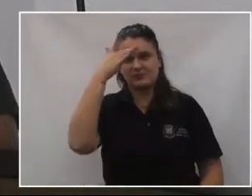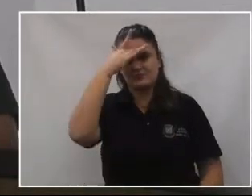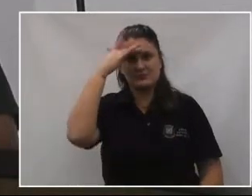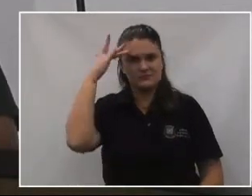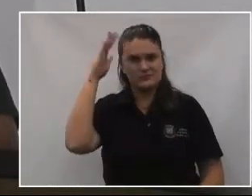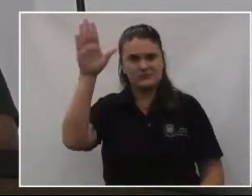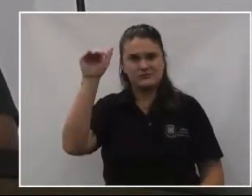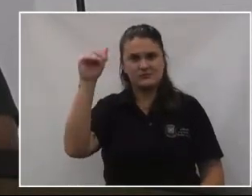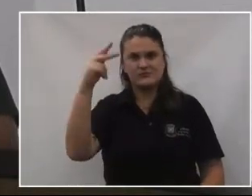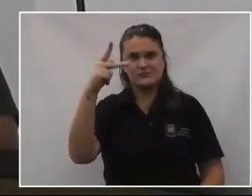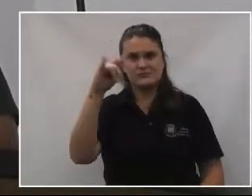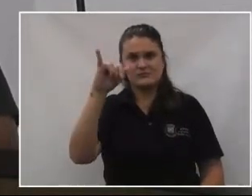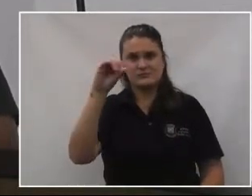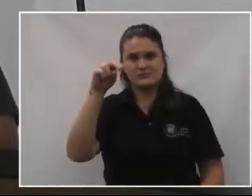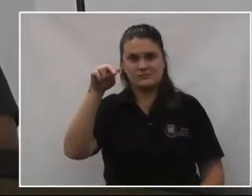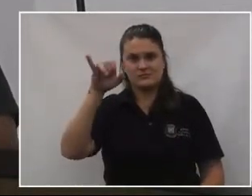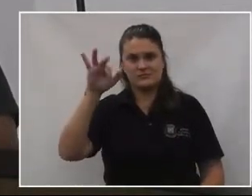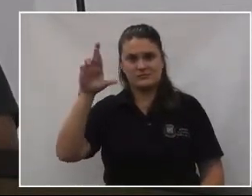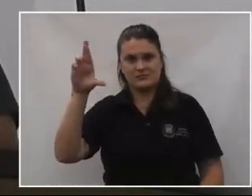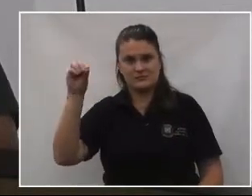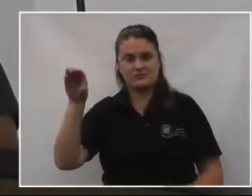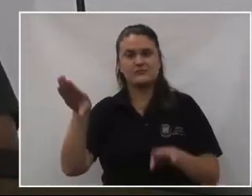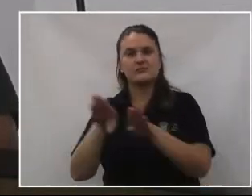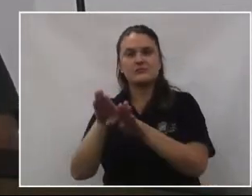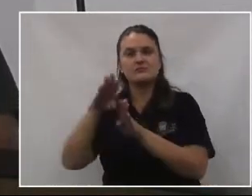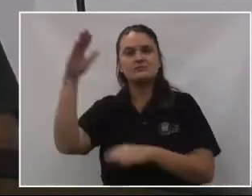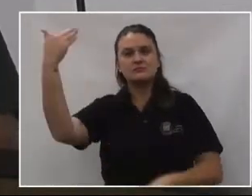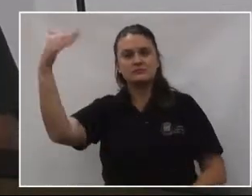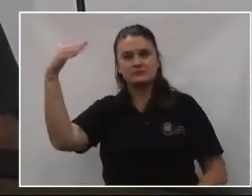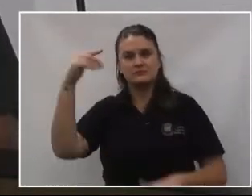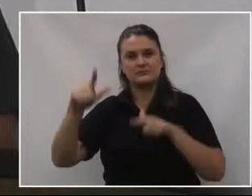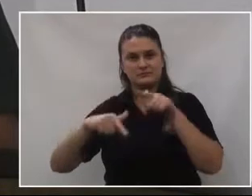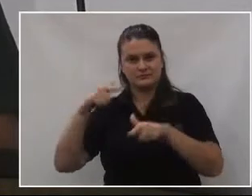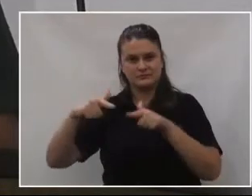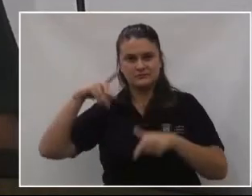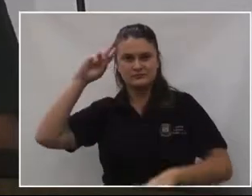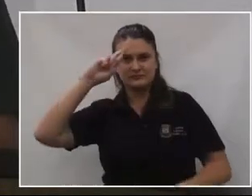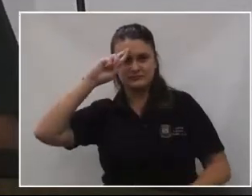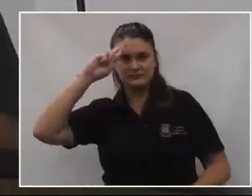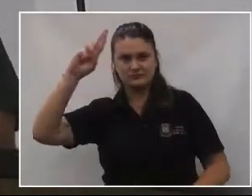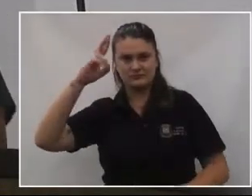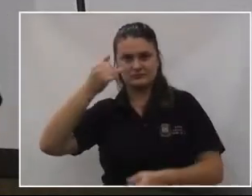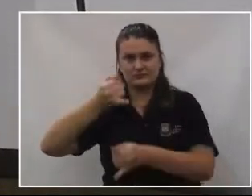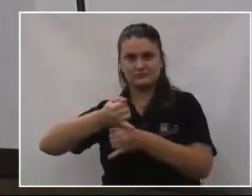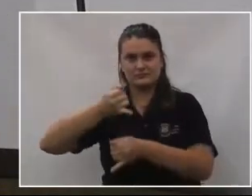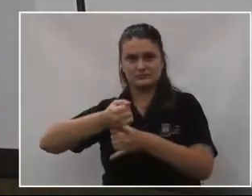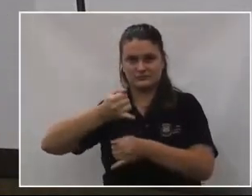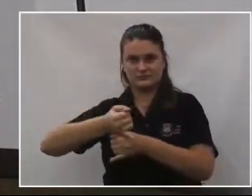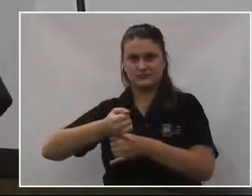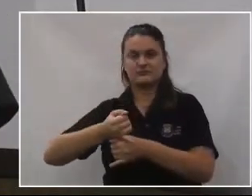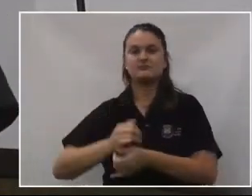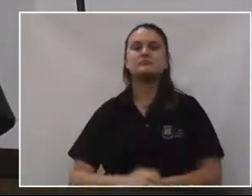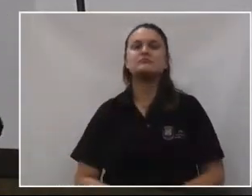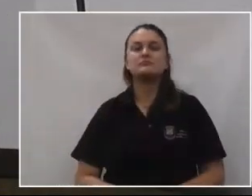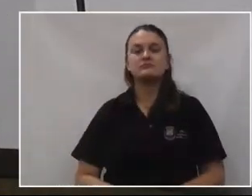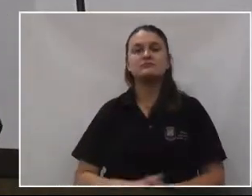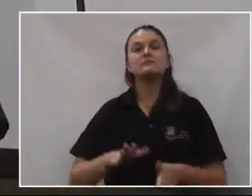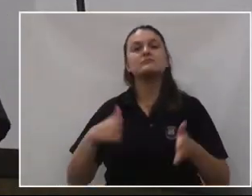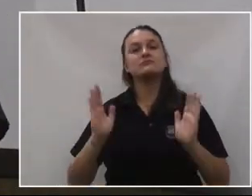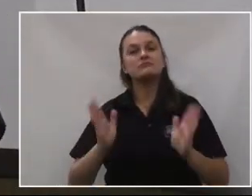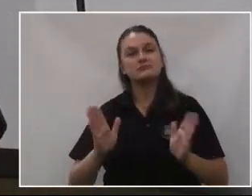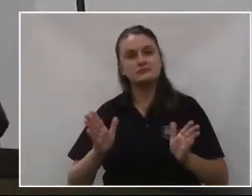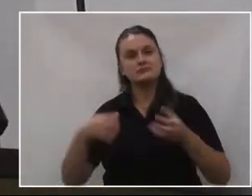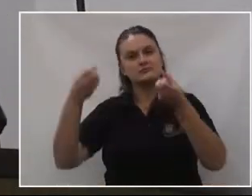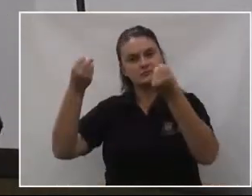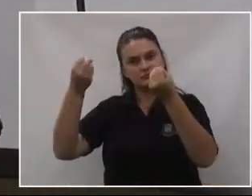Além dos adultos que voluntariamente trabalham na chefia e diretoria. Daí agora a gente vai